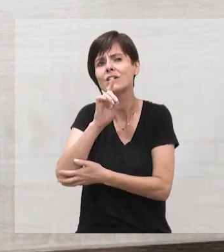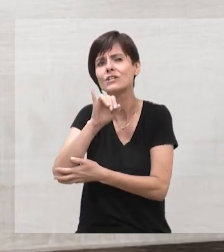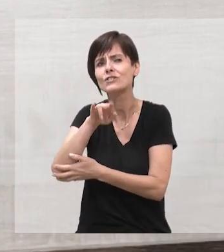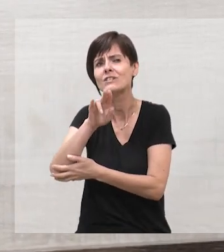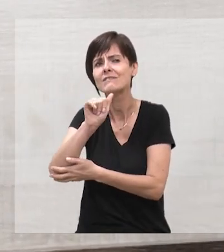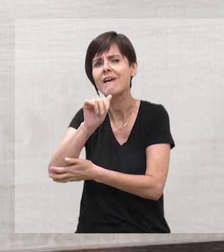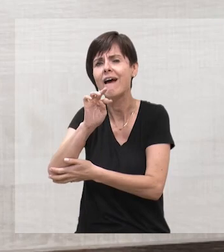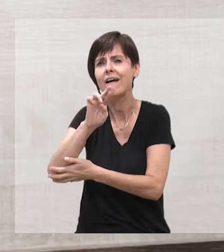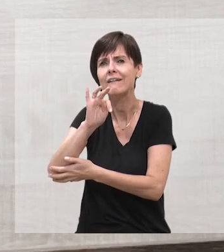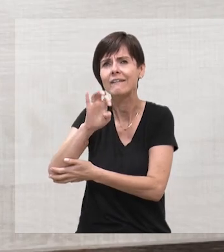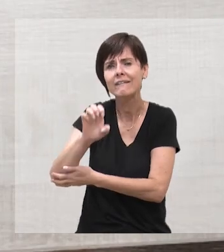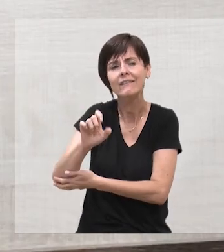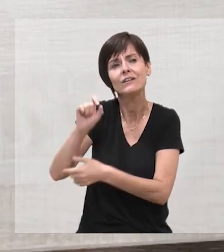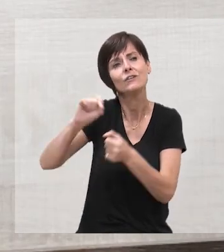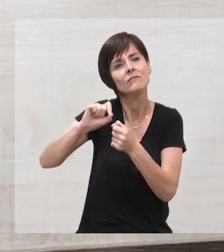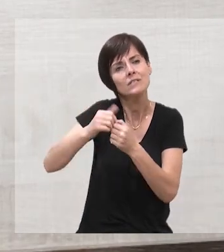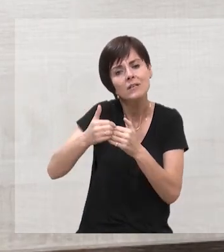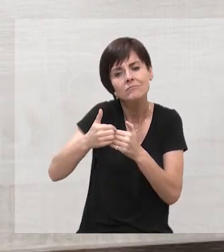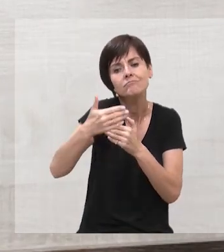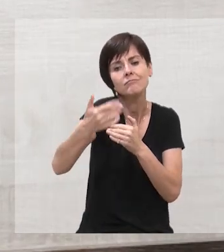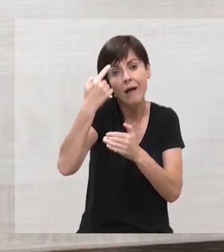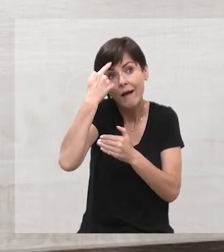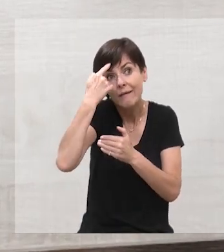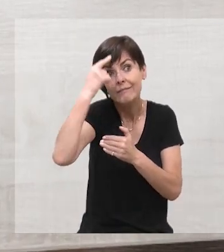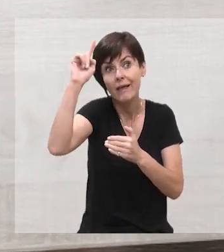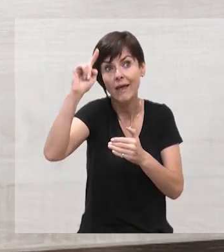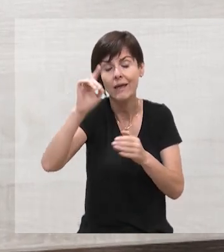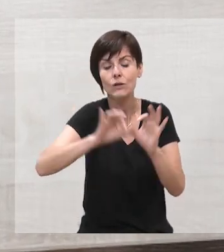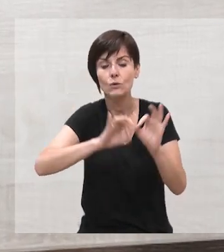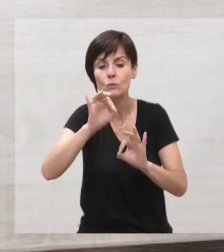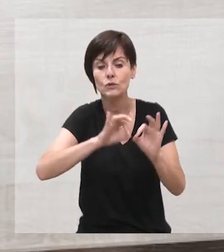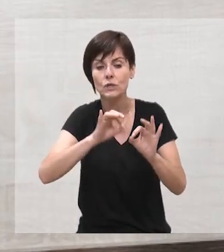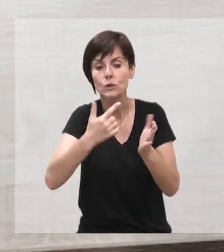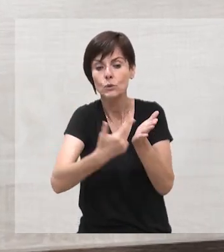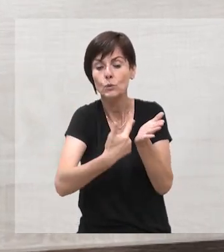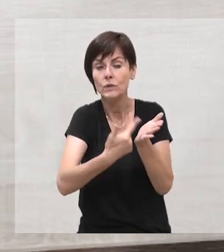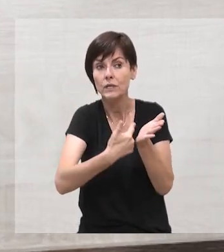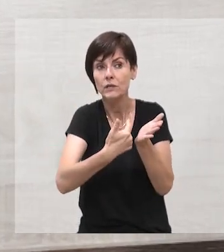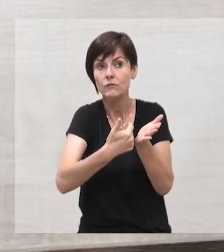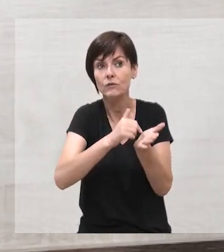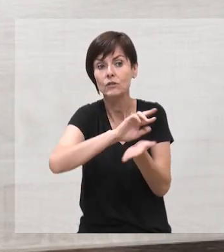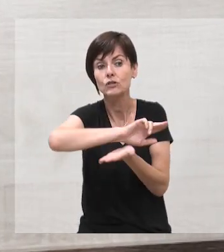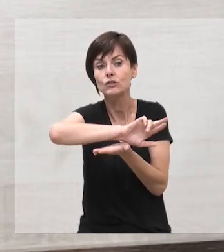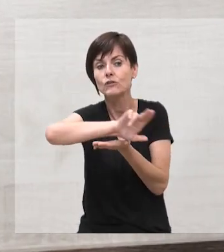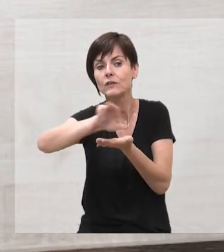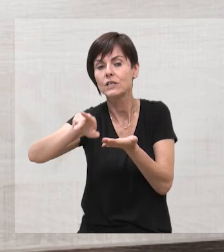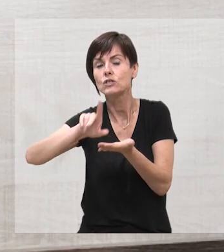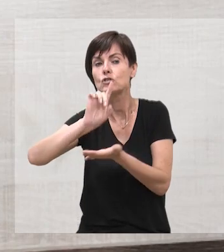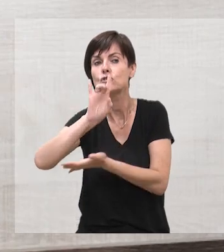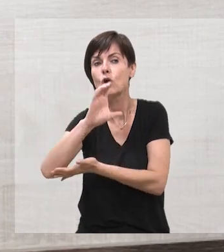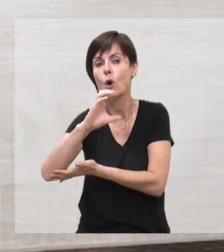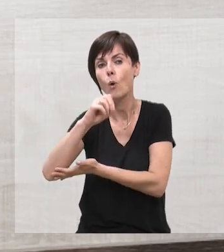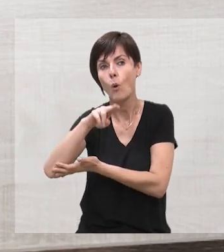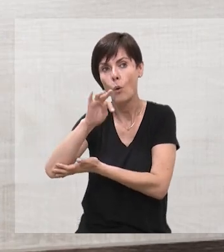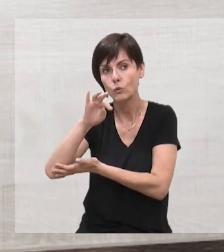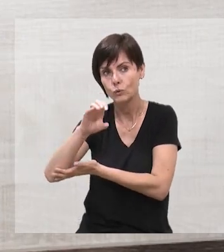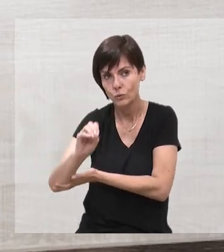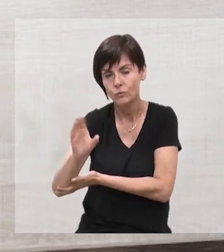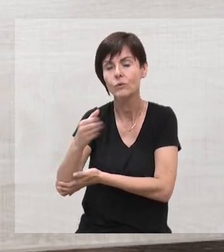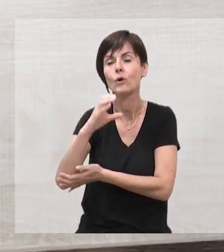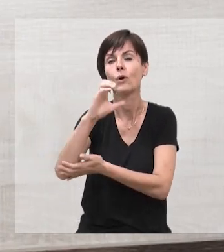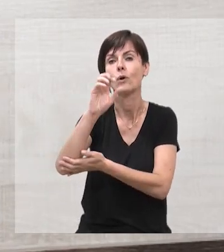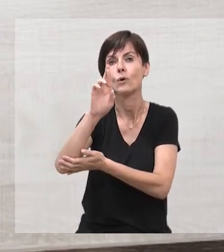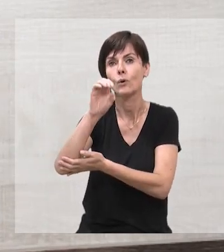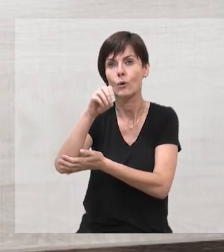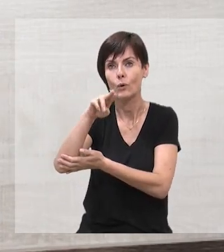parece a Lido levar à frente o projeto de uma coletânea de contos crônicas e